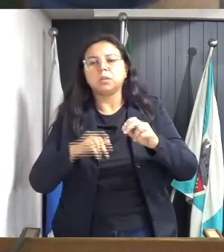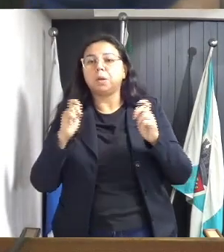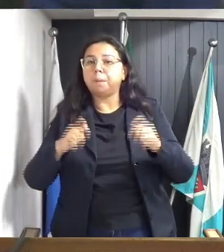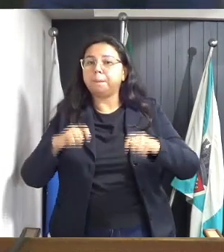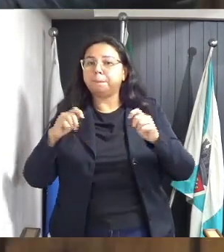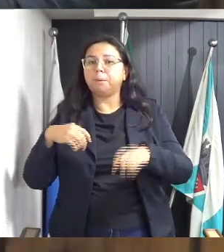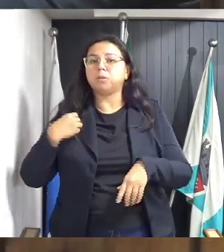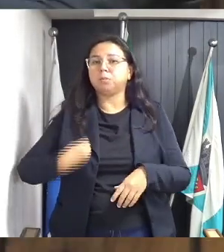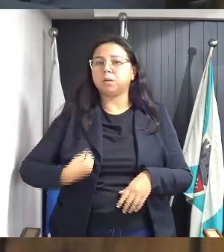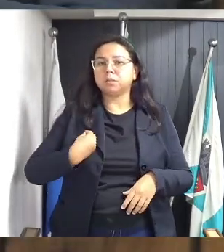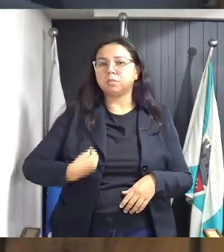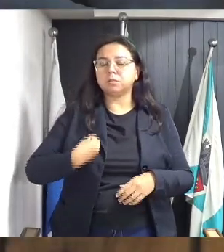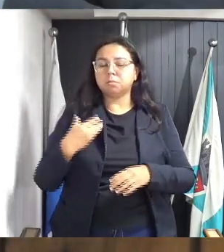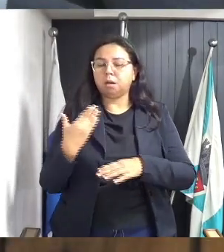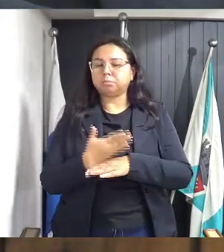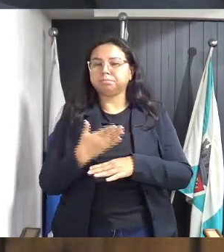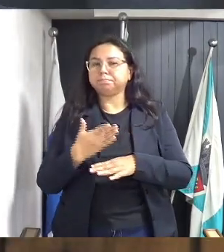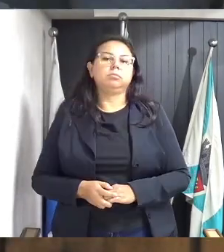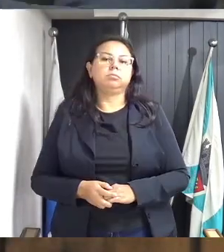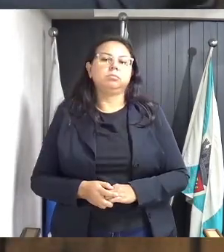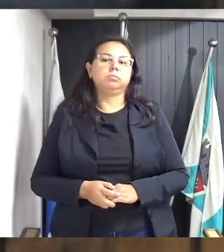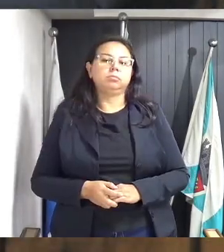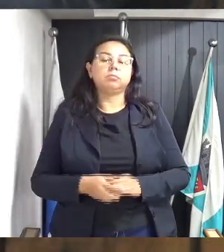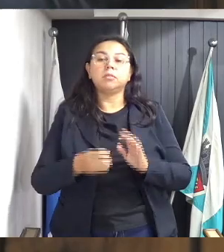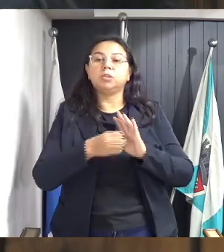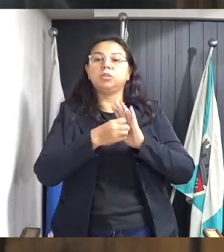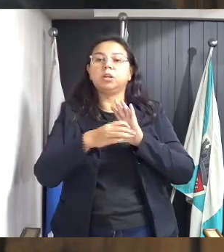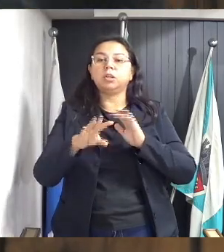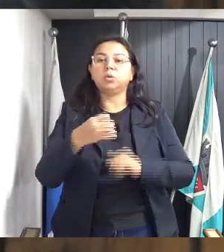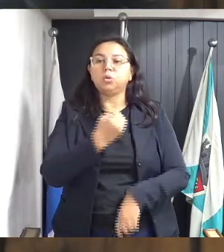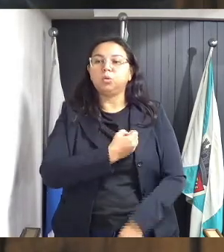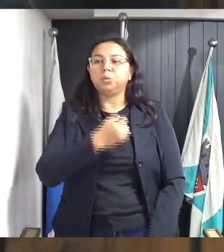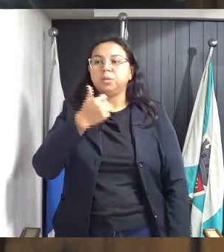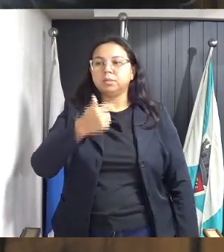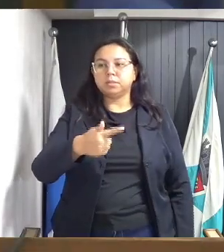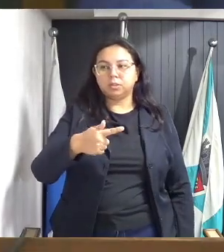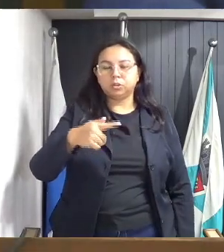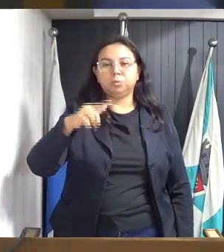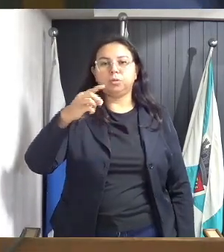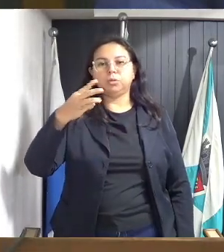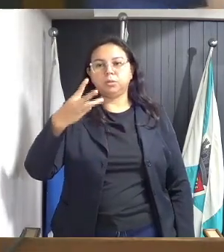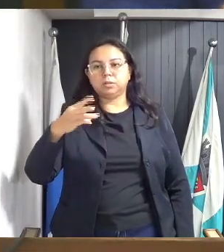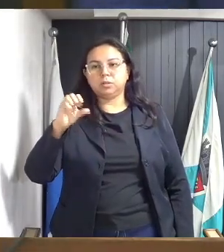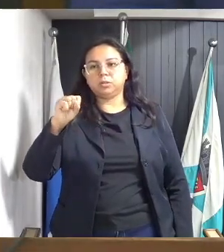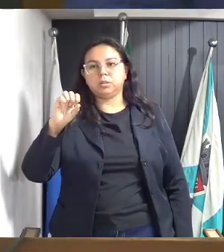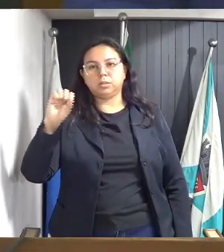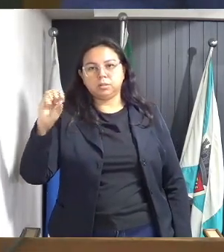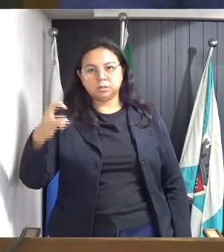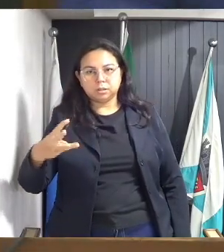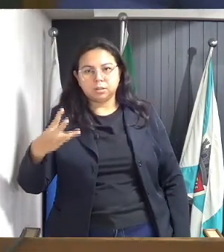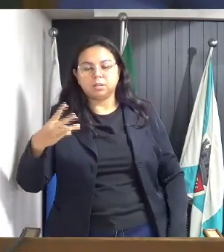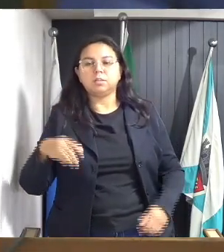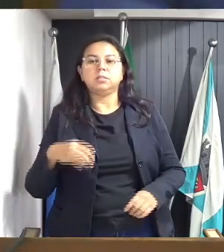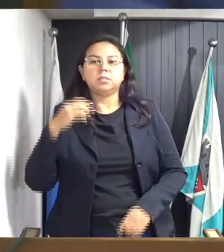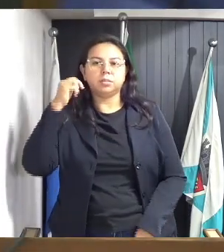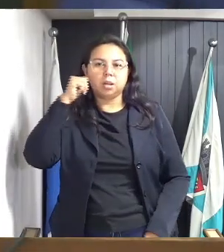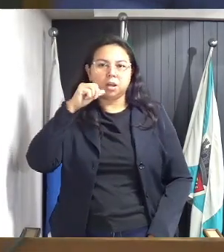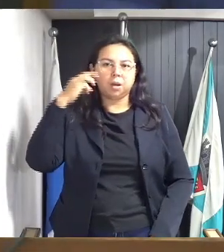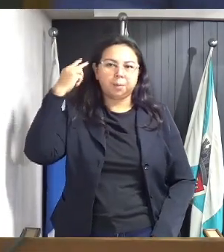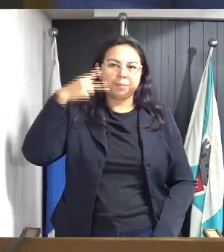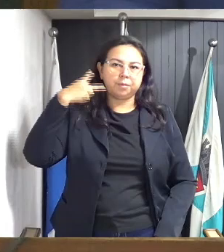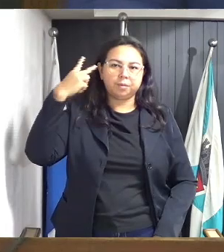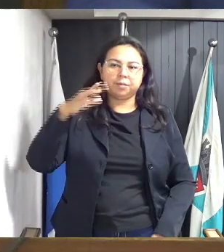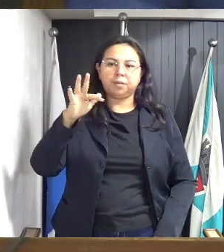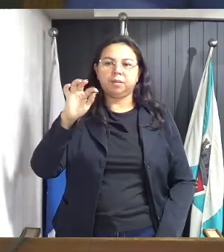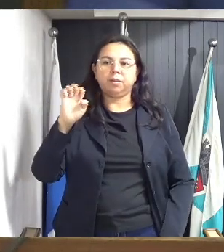competições e eventos. Indicação número 7.833, 2024. Do excelentíssimo senhor vereador